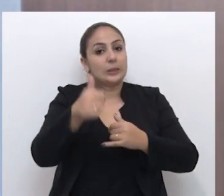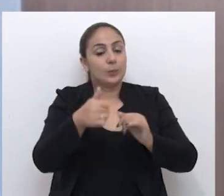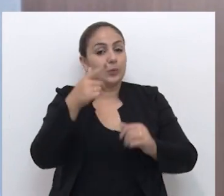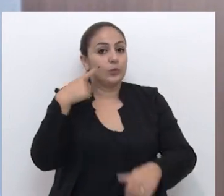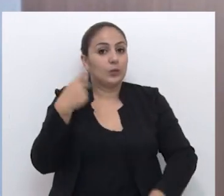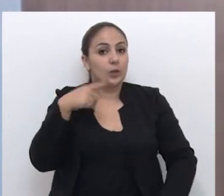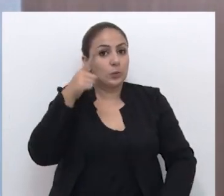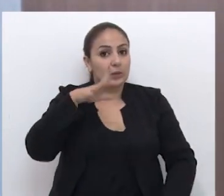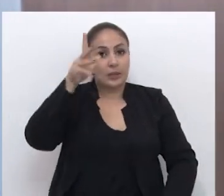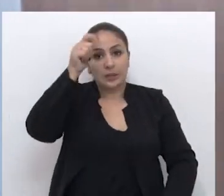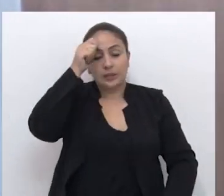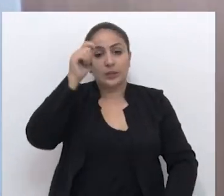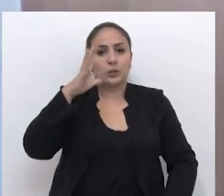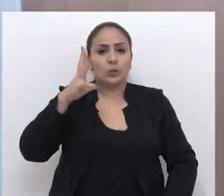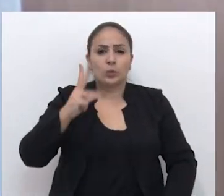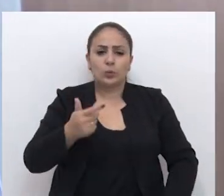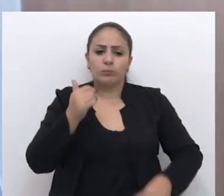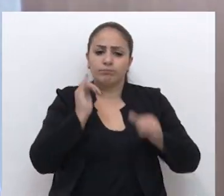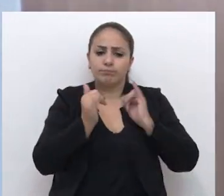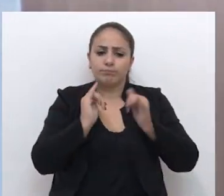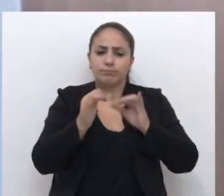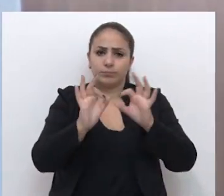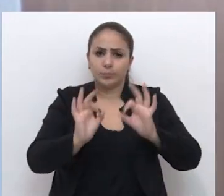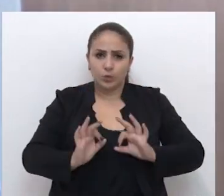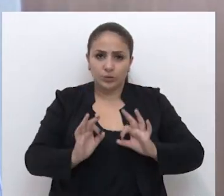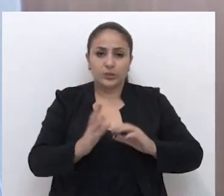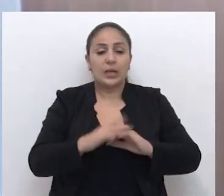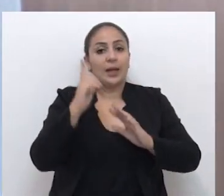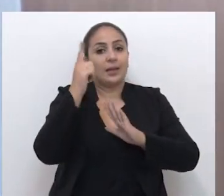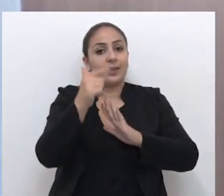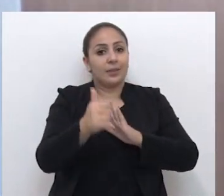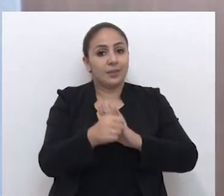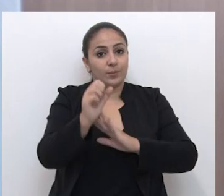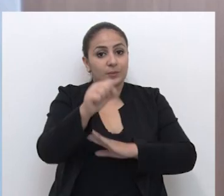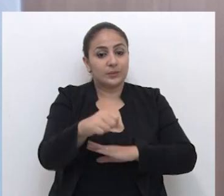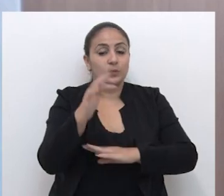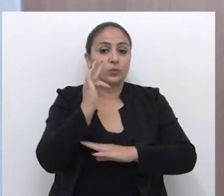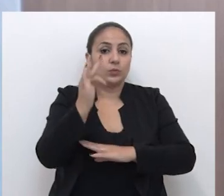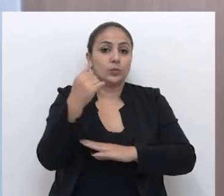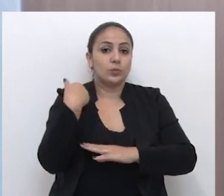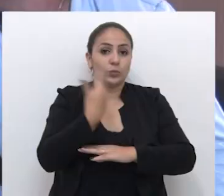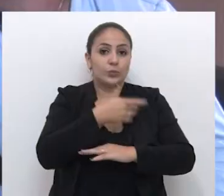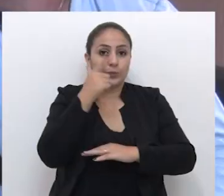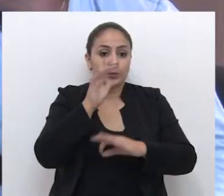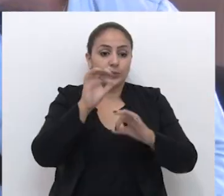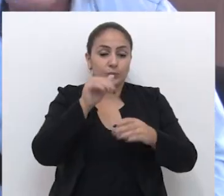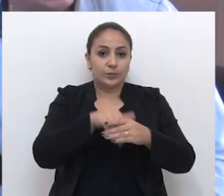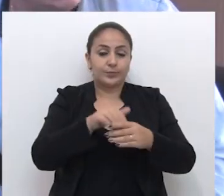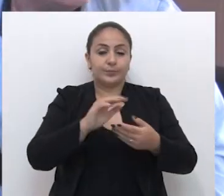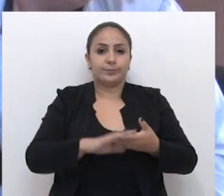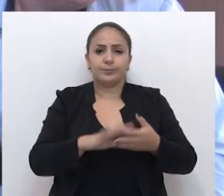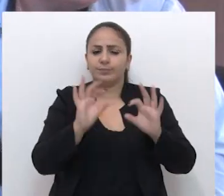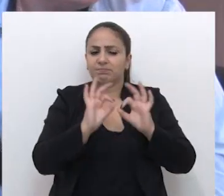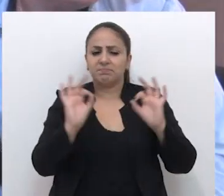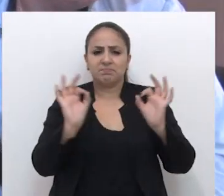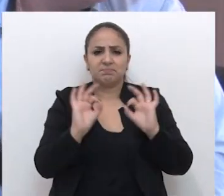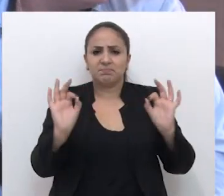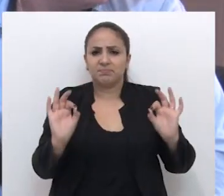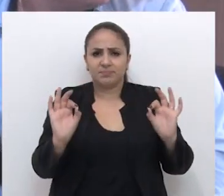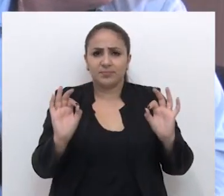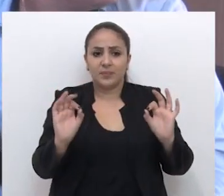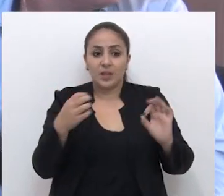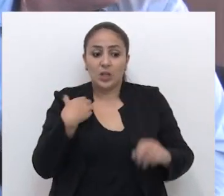possam analisar todas as informações que no projeto e, posteriormente, então, lá no futuro nós votarmos. Esse projeto é bem simples.